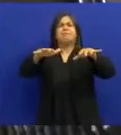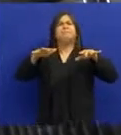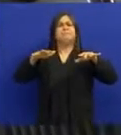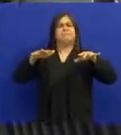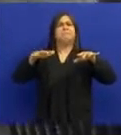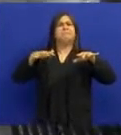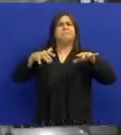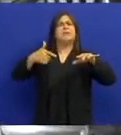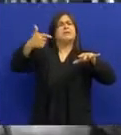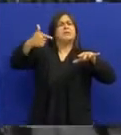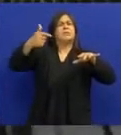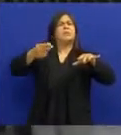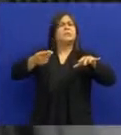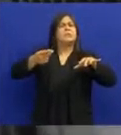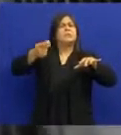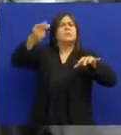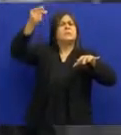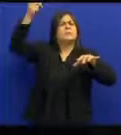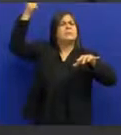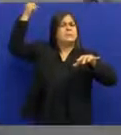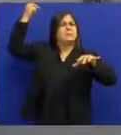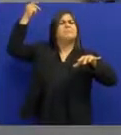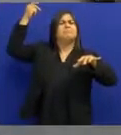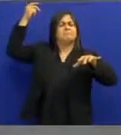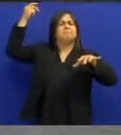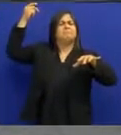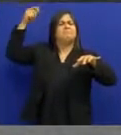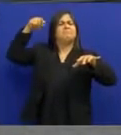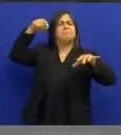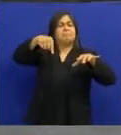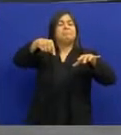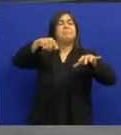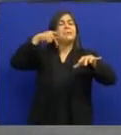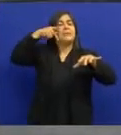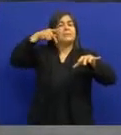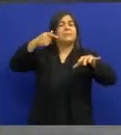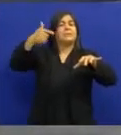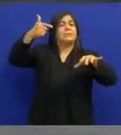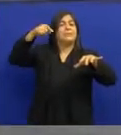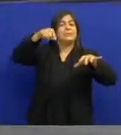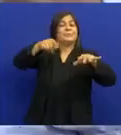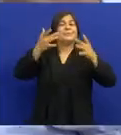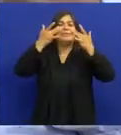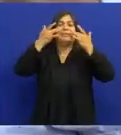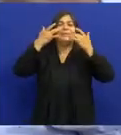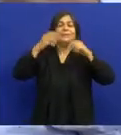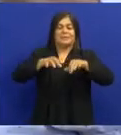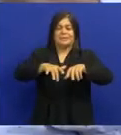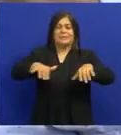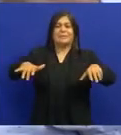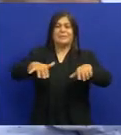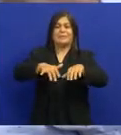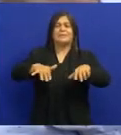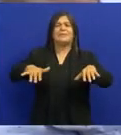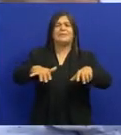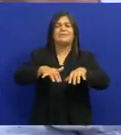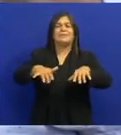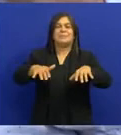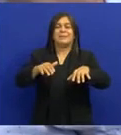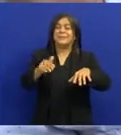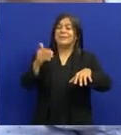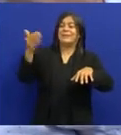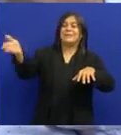O segundo teatro mais antigo da Paraíba É lá o Santinês O piano, por exemplo Ele